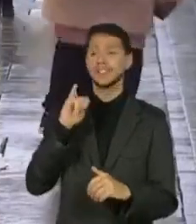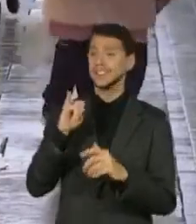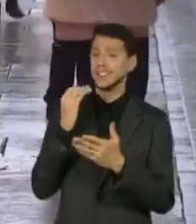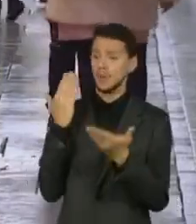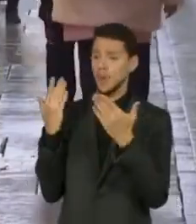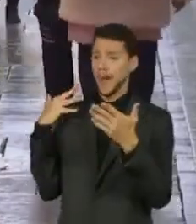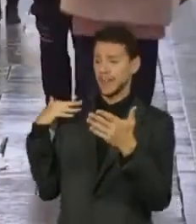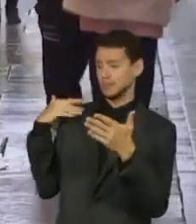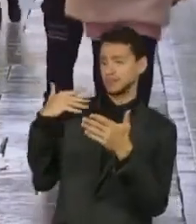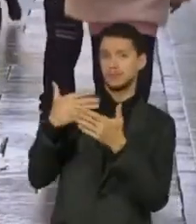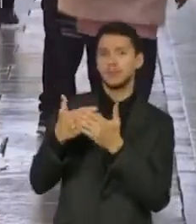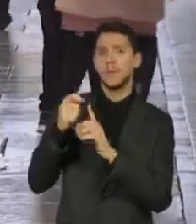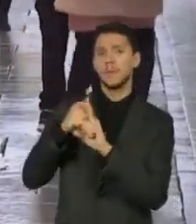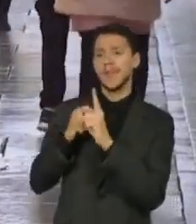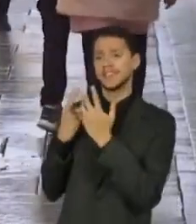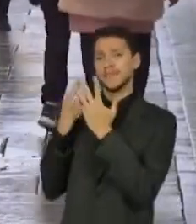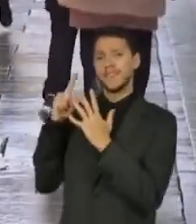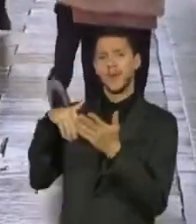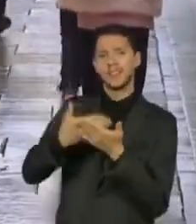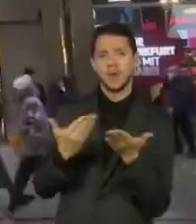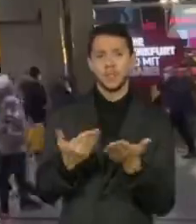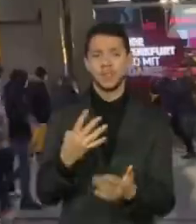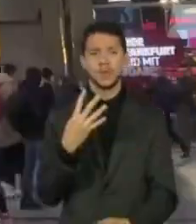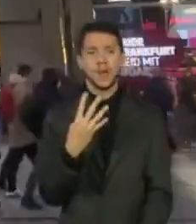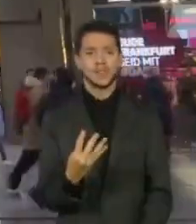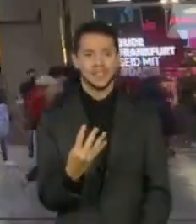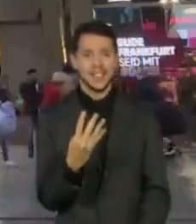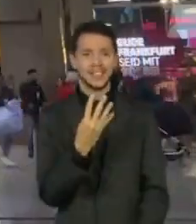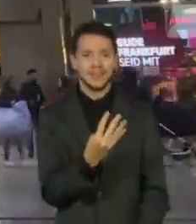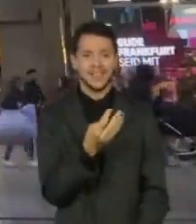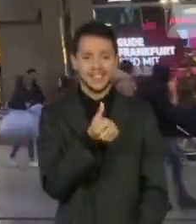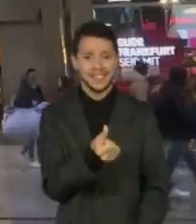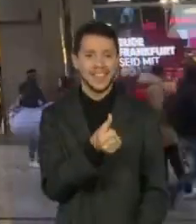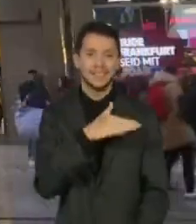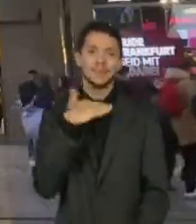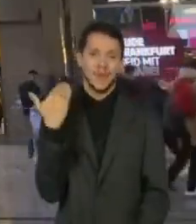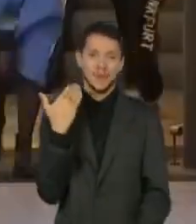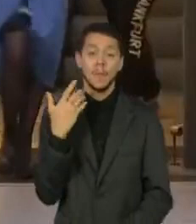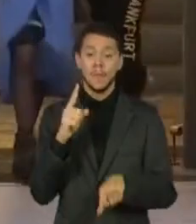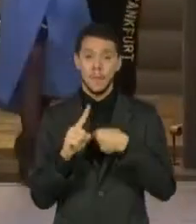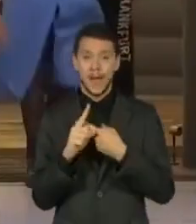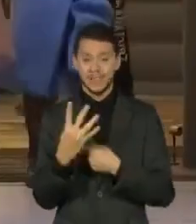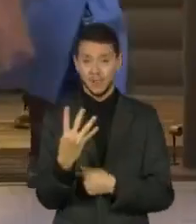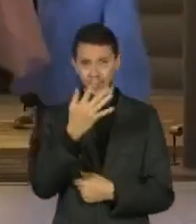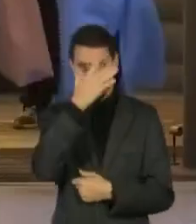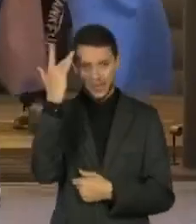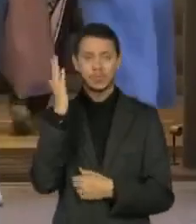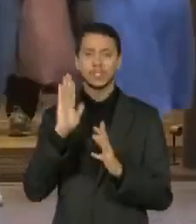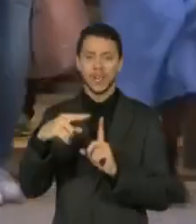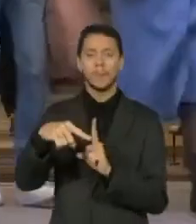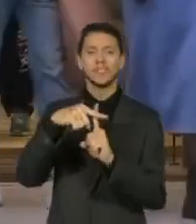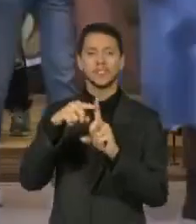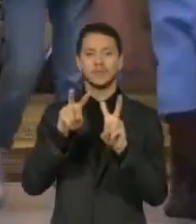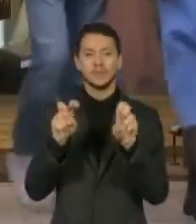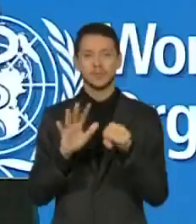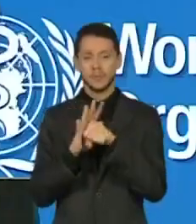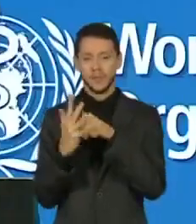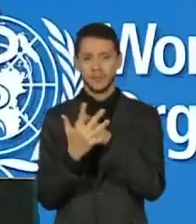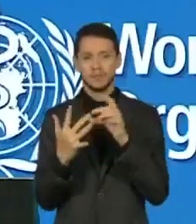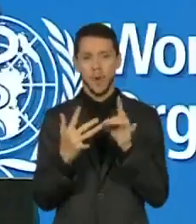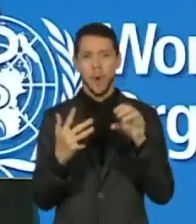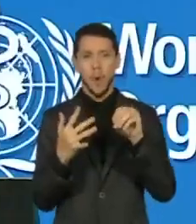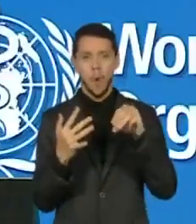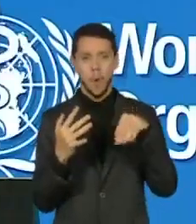Foram 446 vítimas. Quatro pessoas já testaram positivo para a variante Ômicron no país.